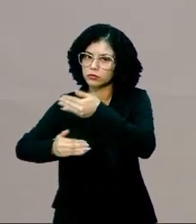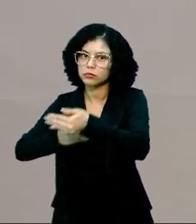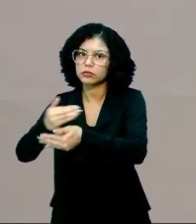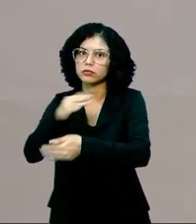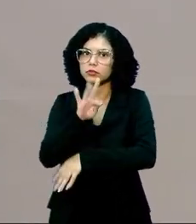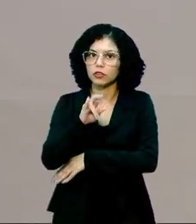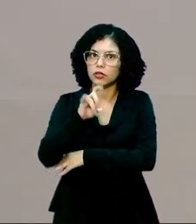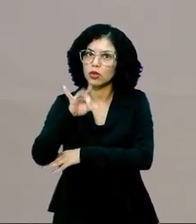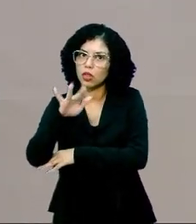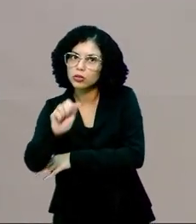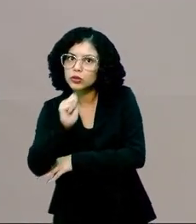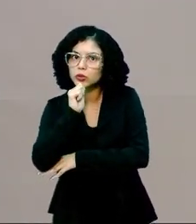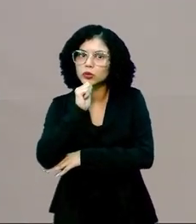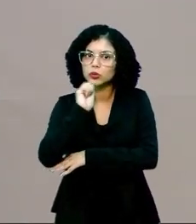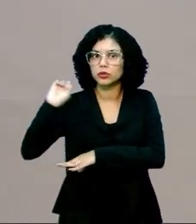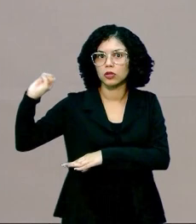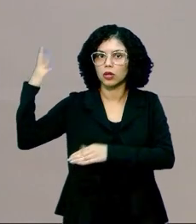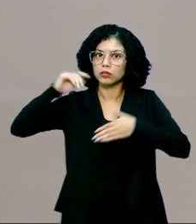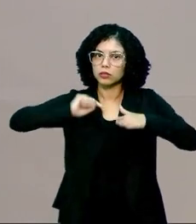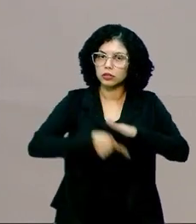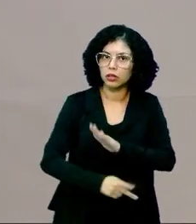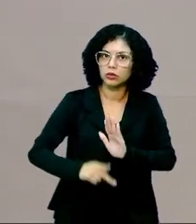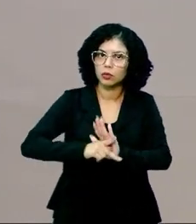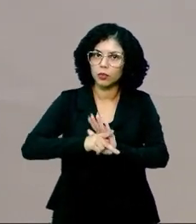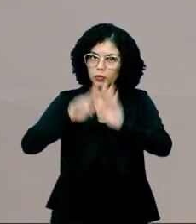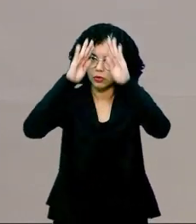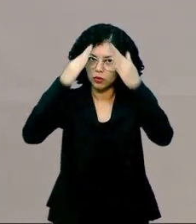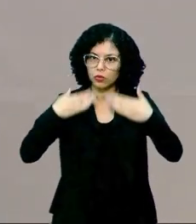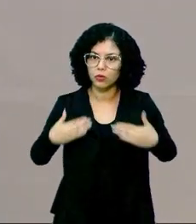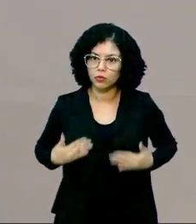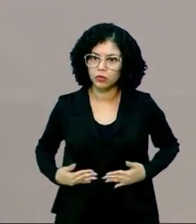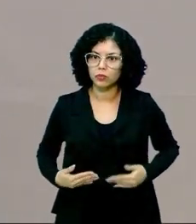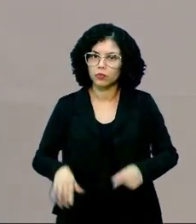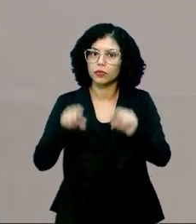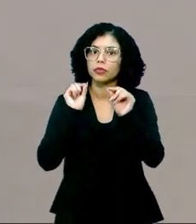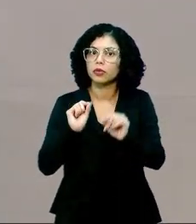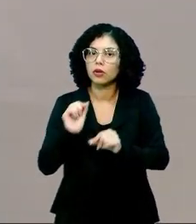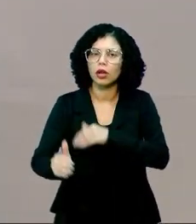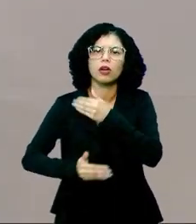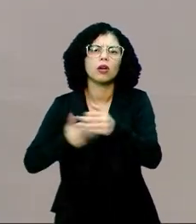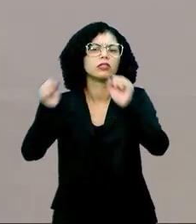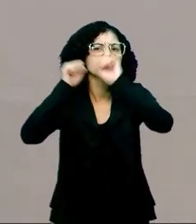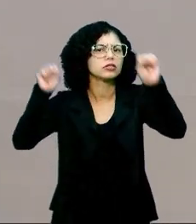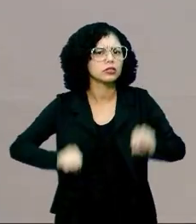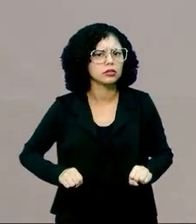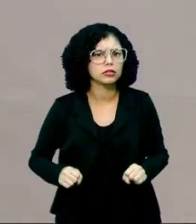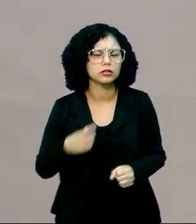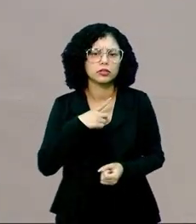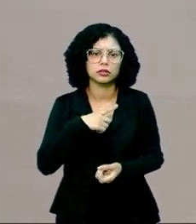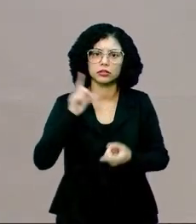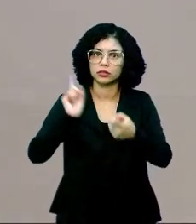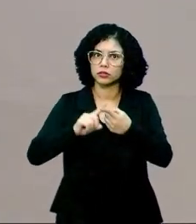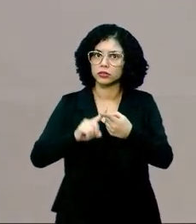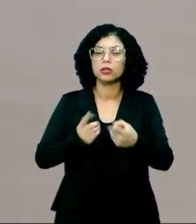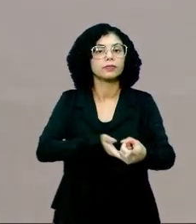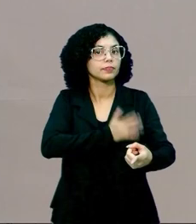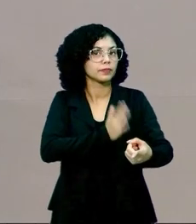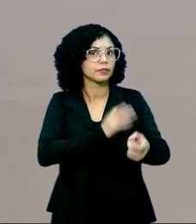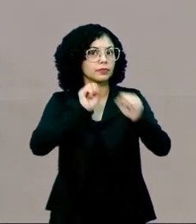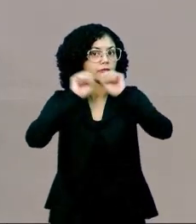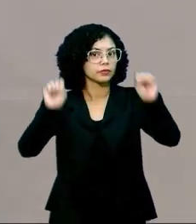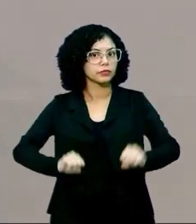fisiológicos que vão ocorrer dentro do corpo humano, tá? Professora, o que são esses sistemas? Temos sistema cardiovascular,